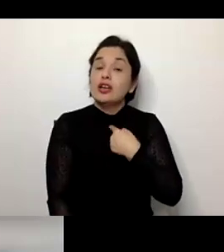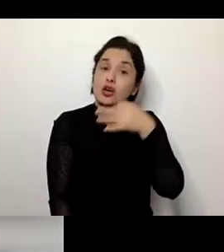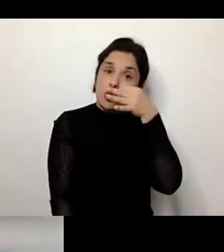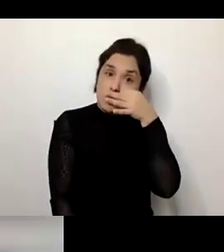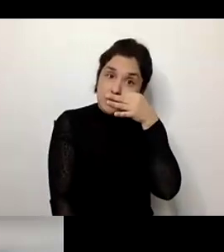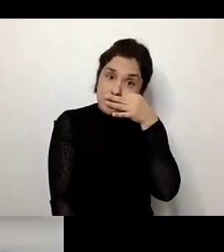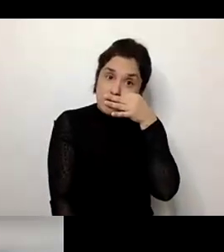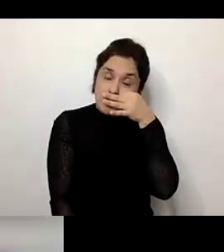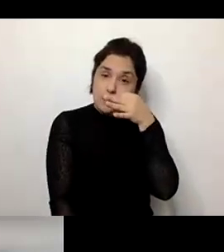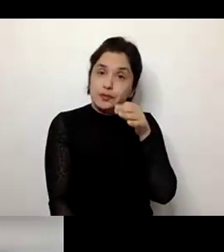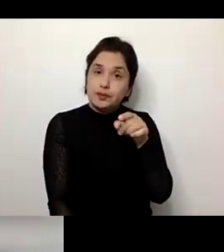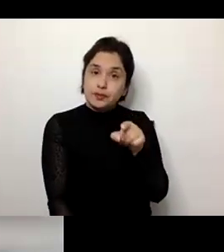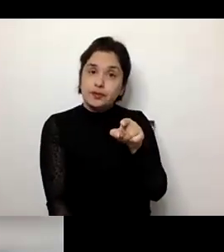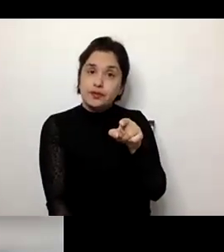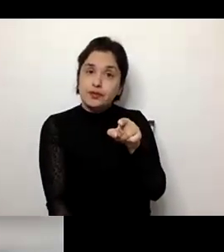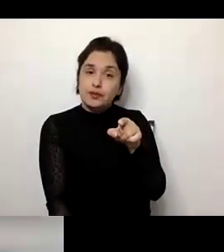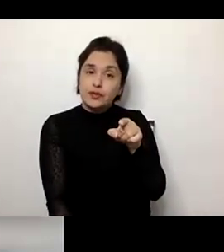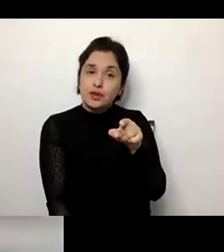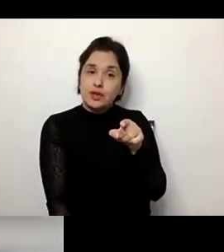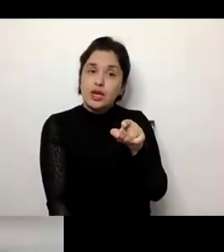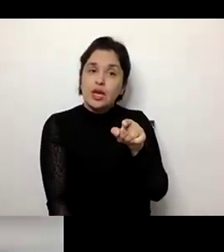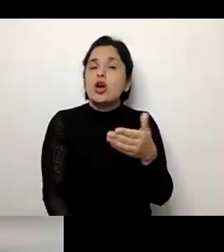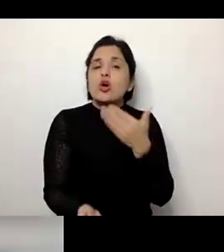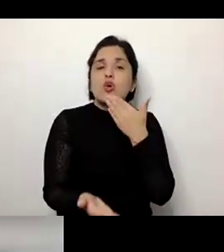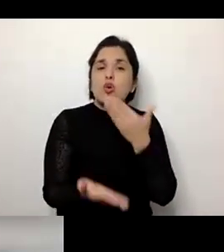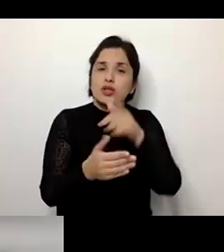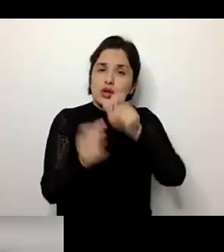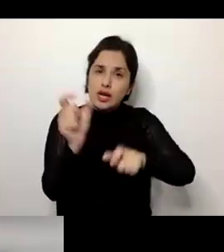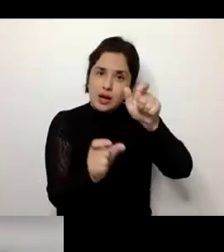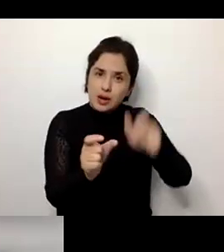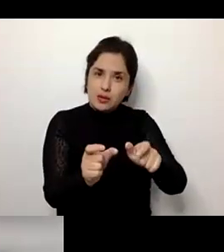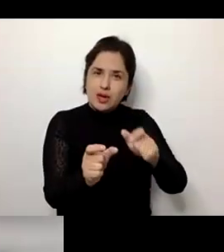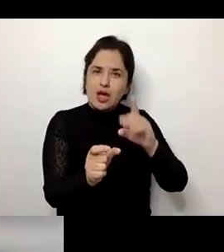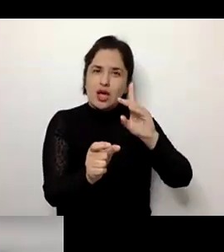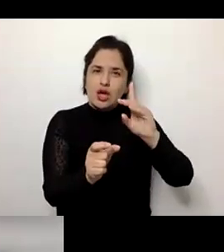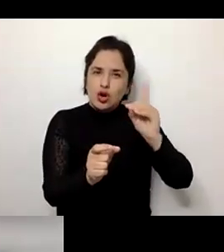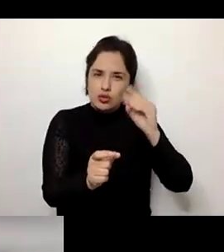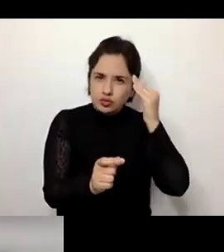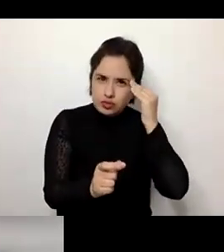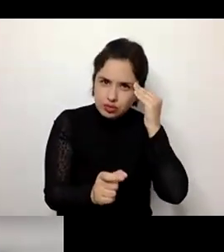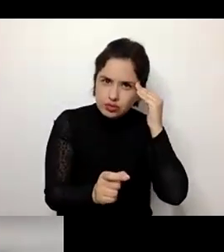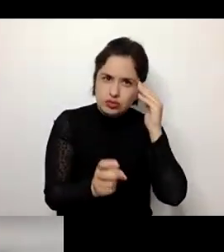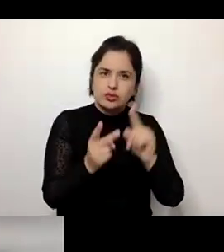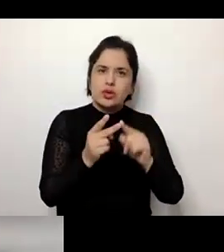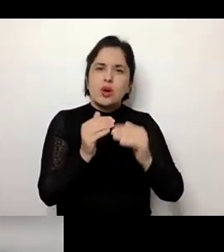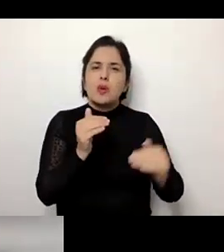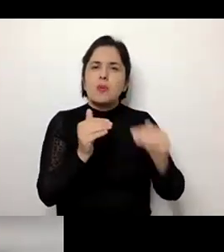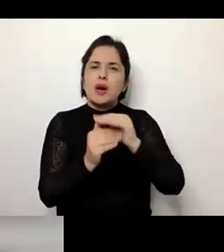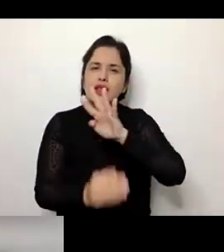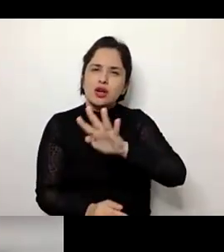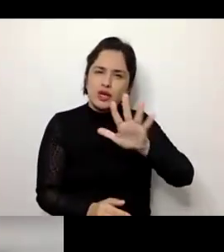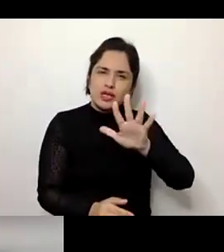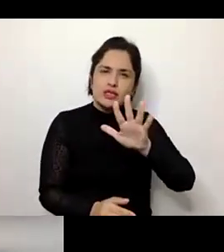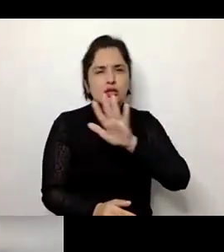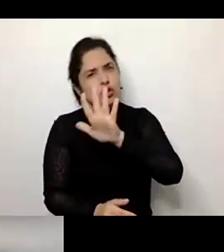esses aspectos para pensar, será que aquela pessoa que tem deficiência intelectual, que tem lá os seus 45, 50 anos,